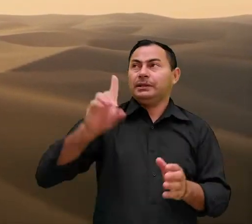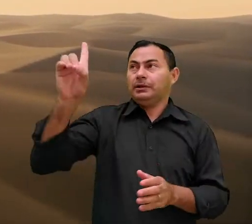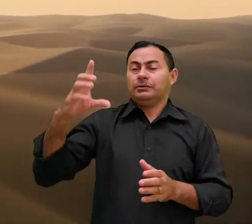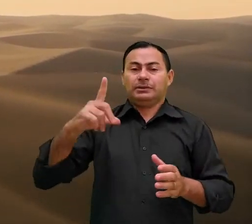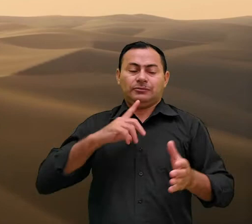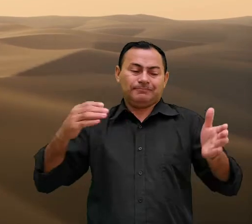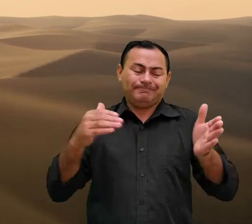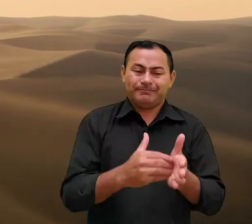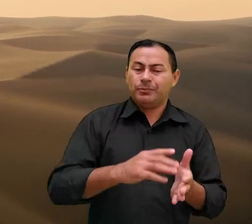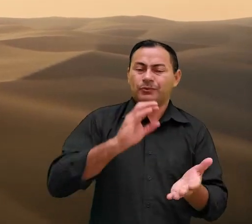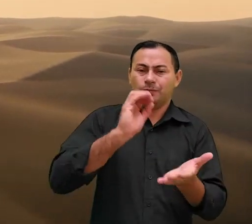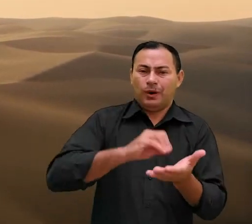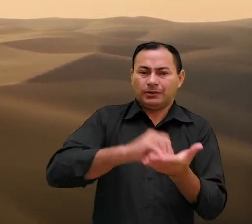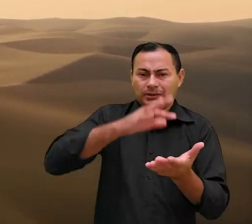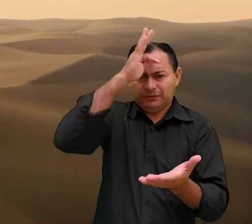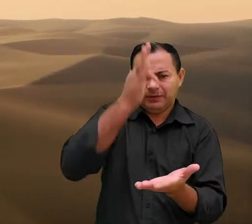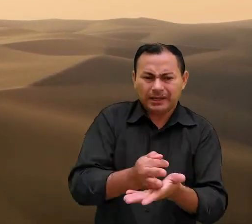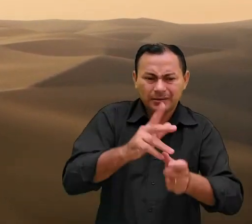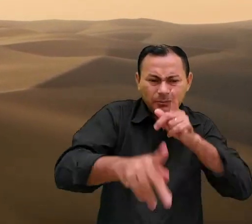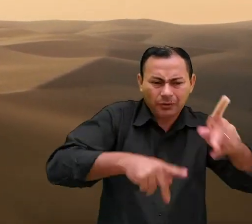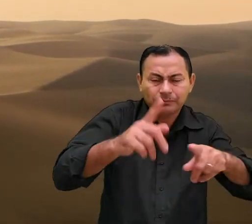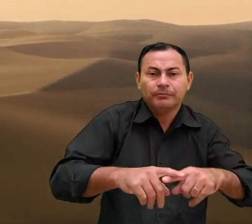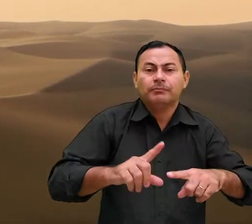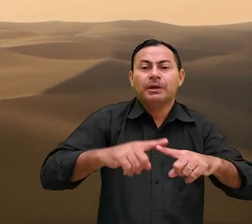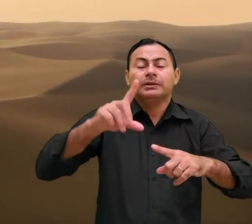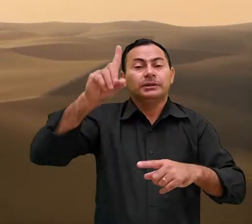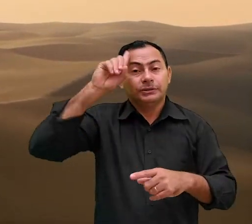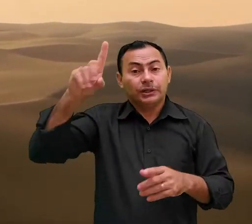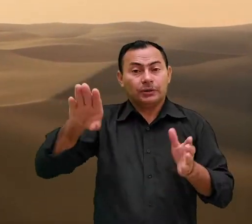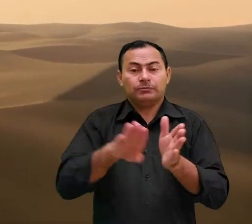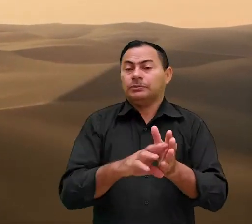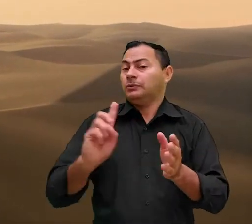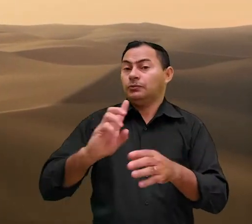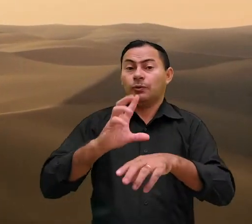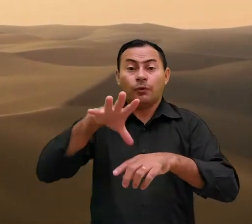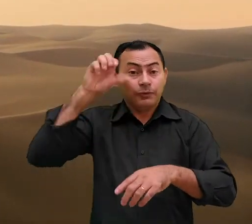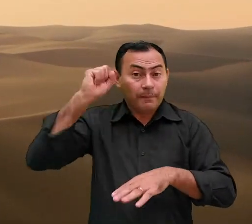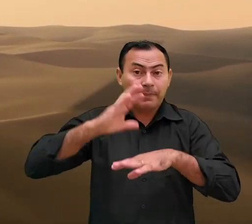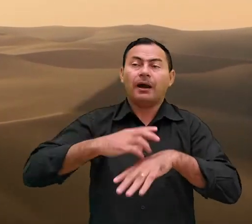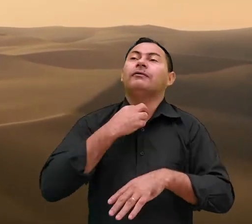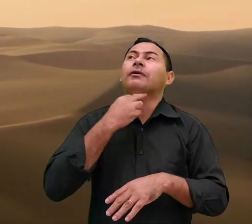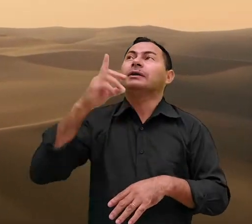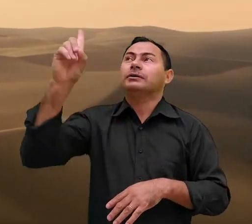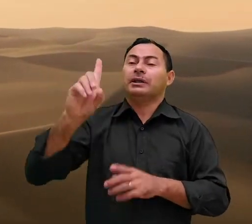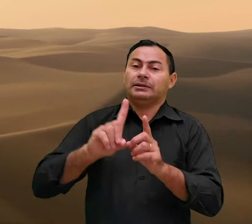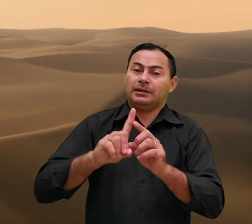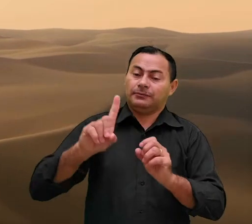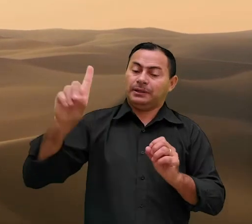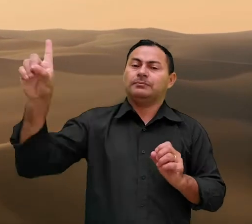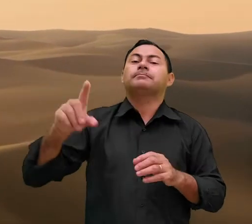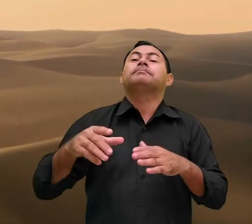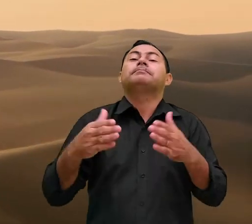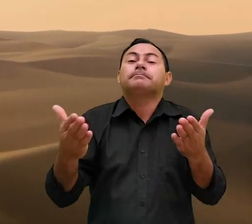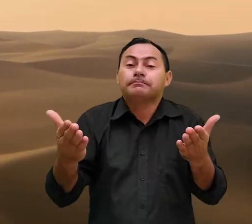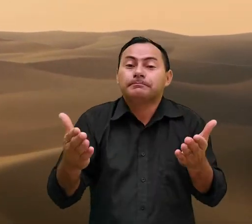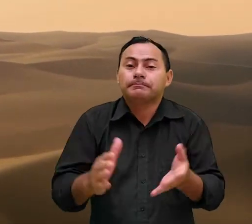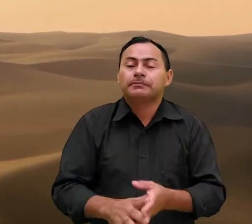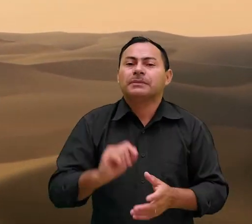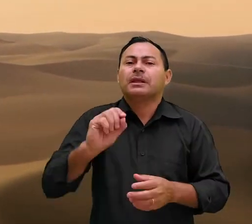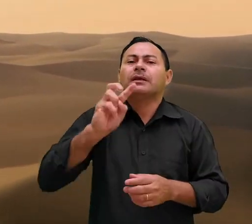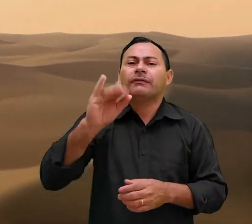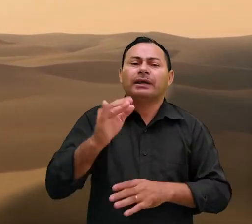com a descrença daquele povo Vai chegar o dia em que não ouviremos mais a voz de Deus Deus vai se afastar e aí